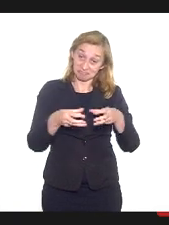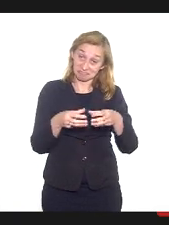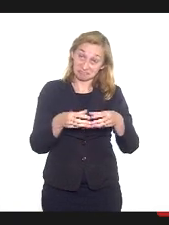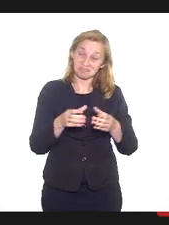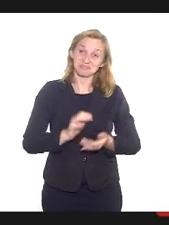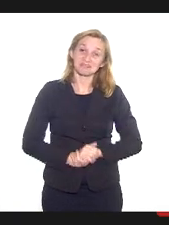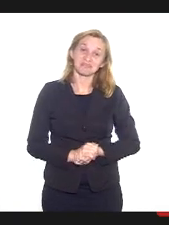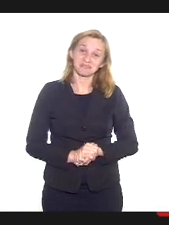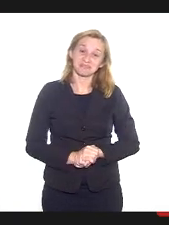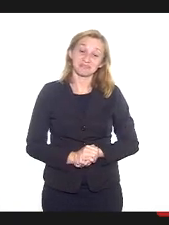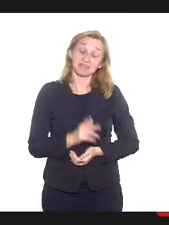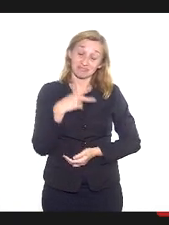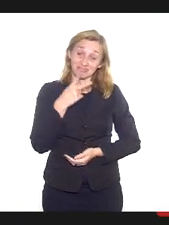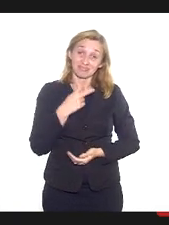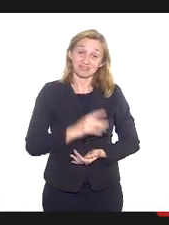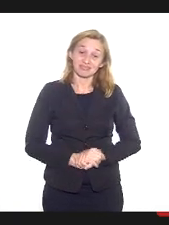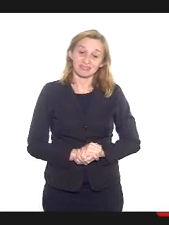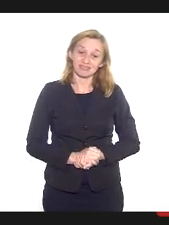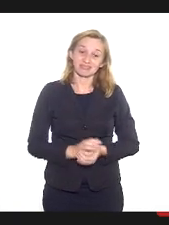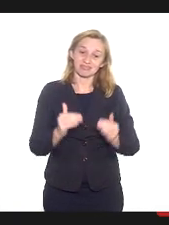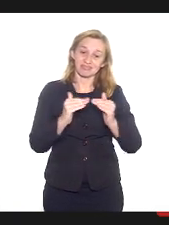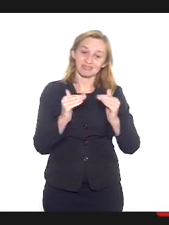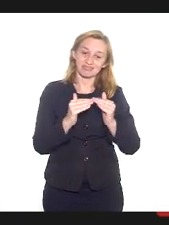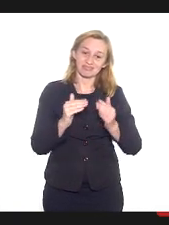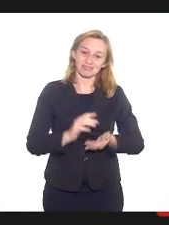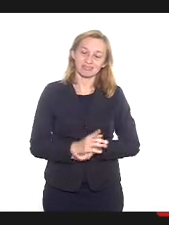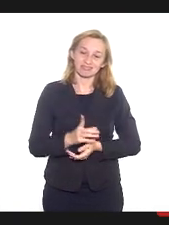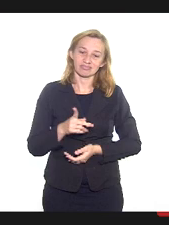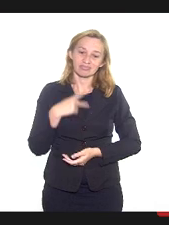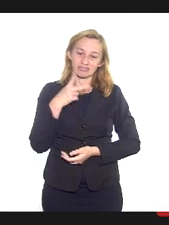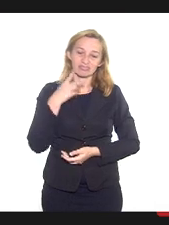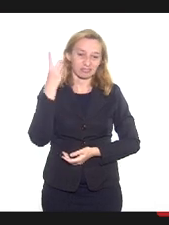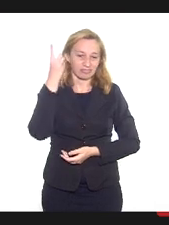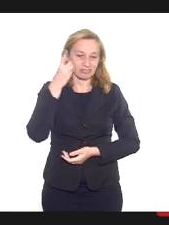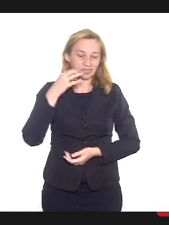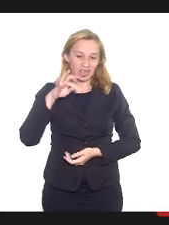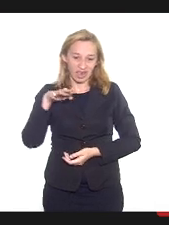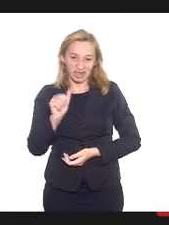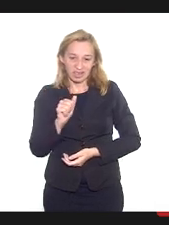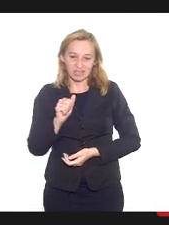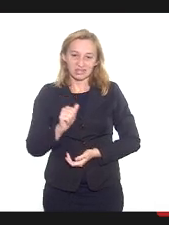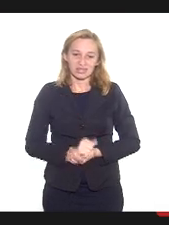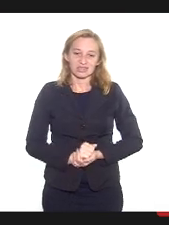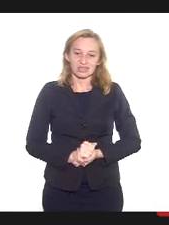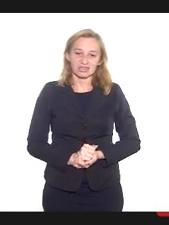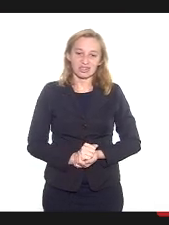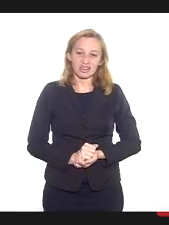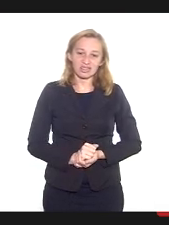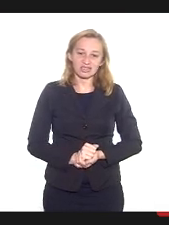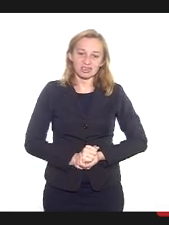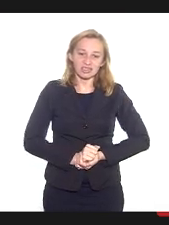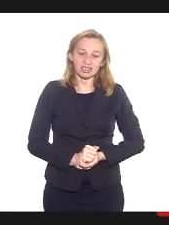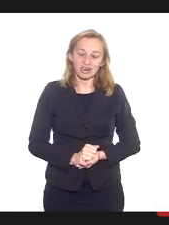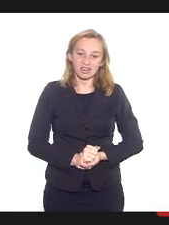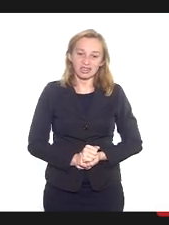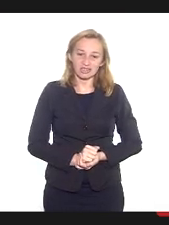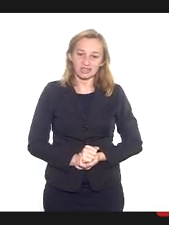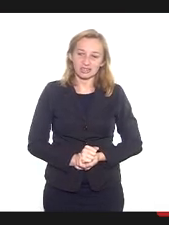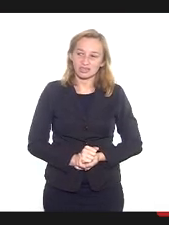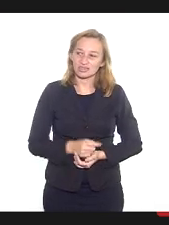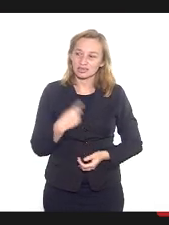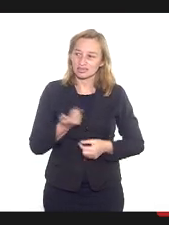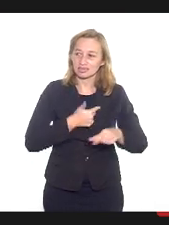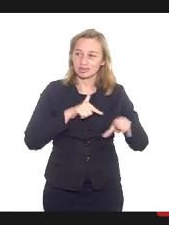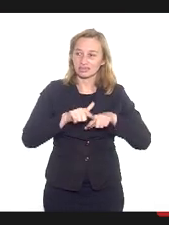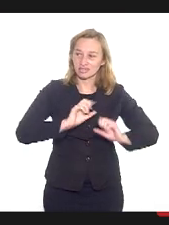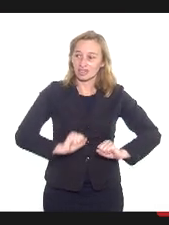e dizer o seguinte, eu concordo com o discurso do Átila Nunes, vamos dirigir o nosso trabalho, o